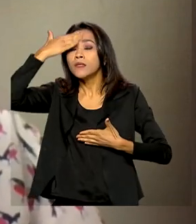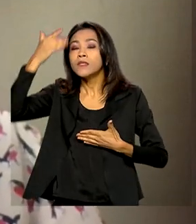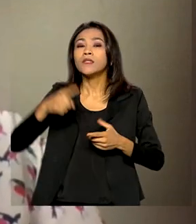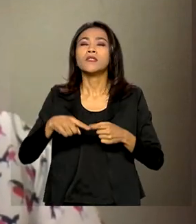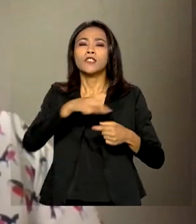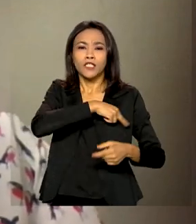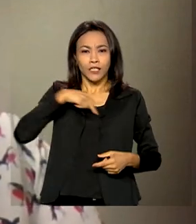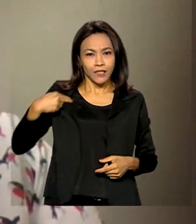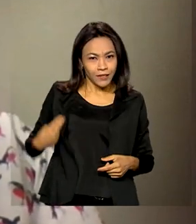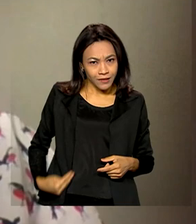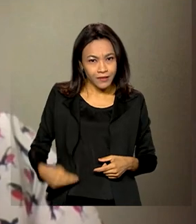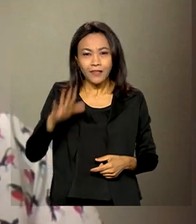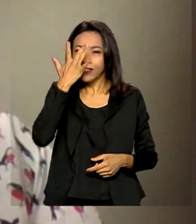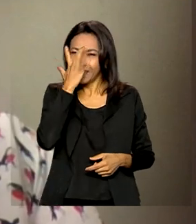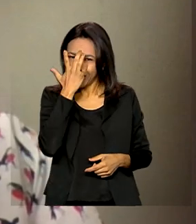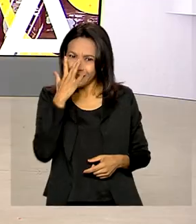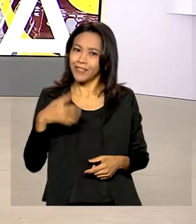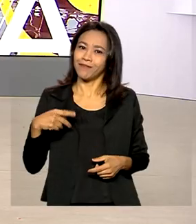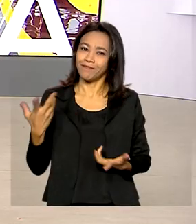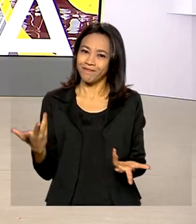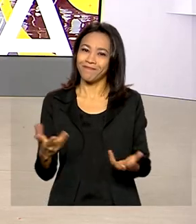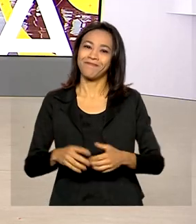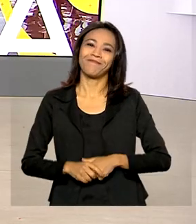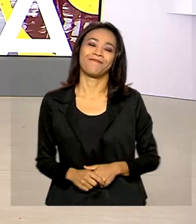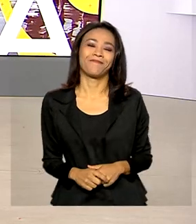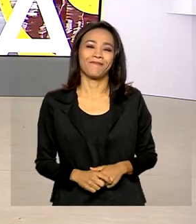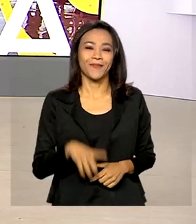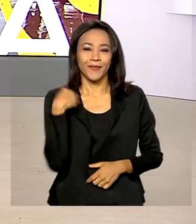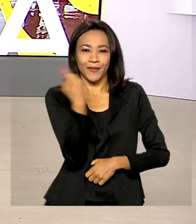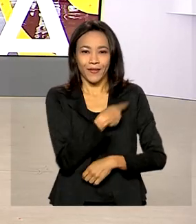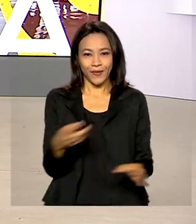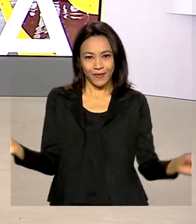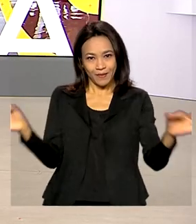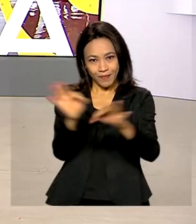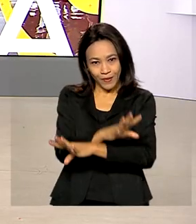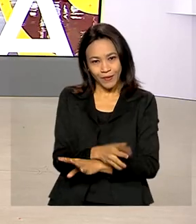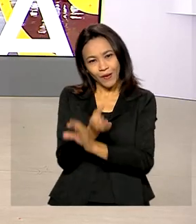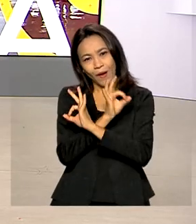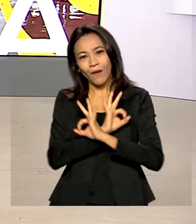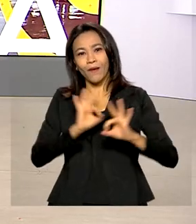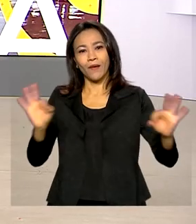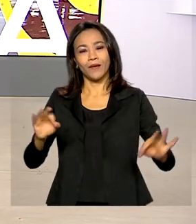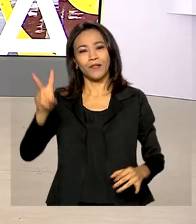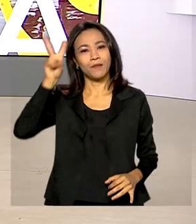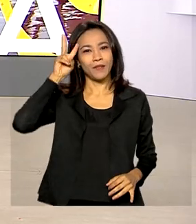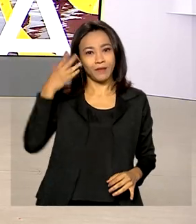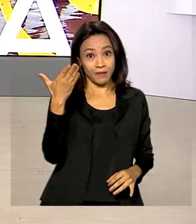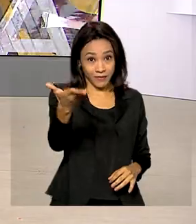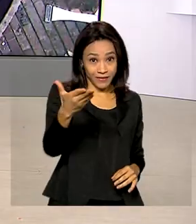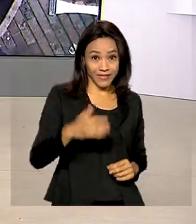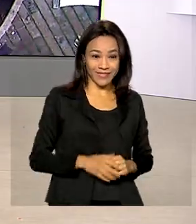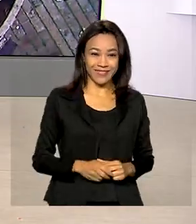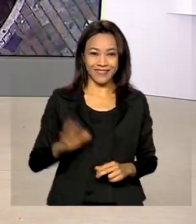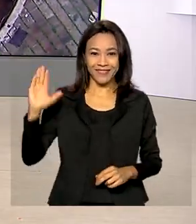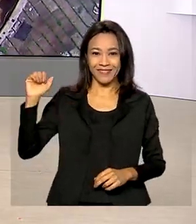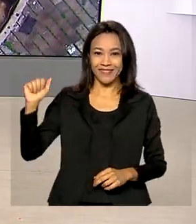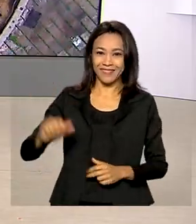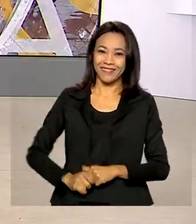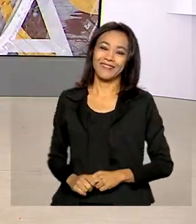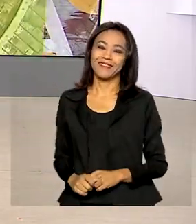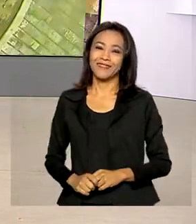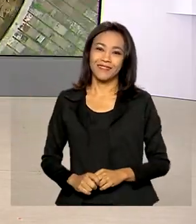potencial consumidor que esses países têm. E a gente fica por aqui, uma ótima segunda-feira para você. Tchau!